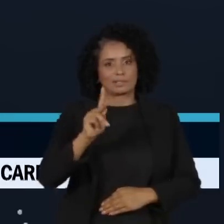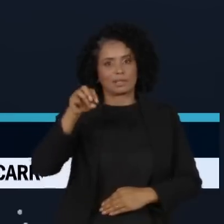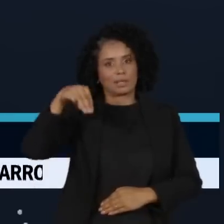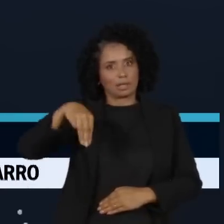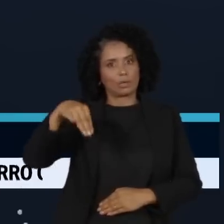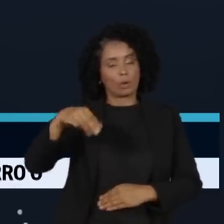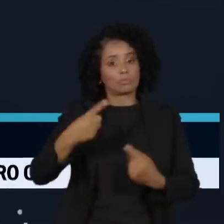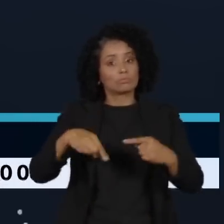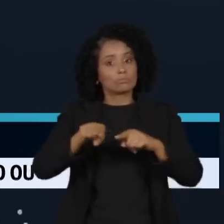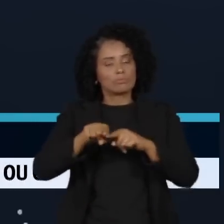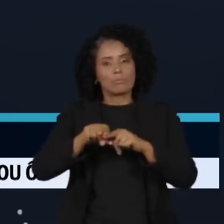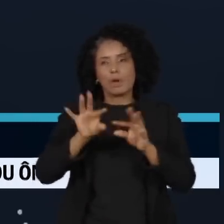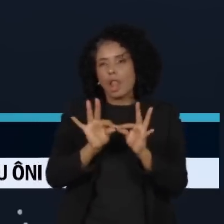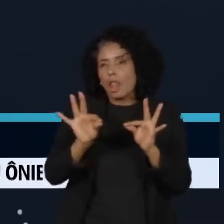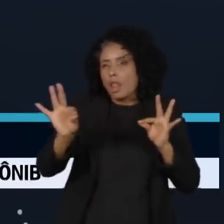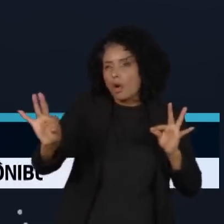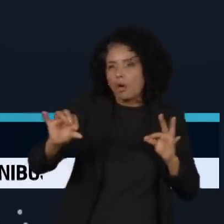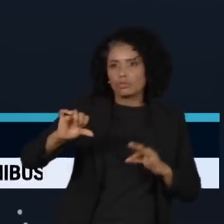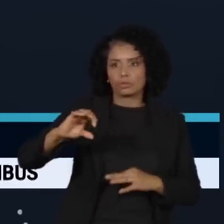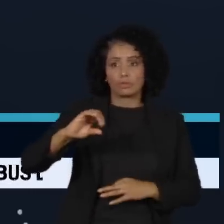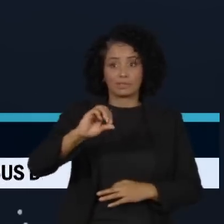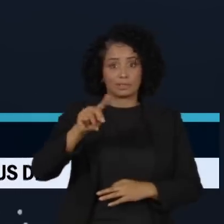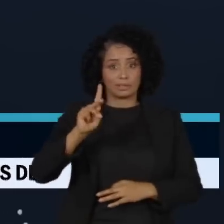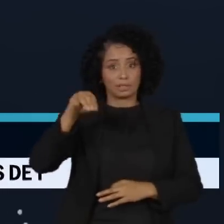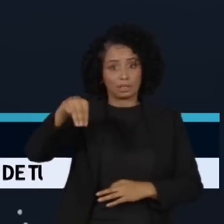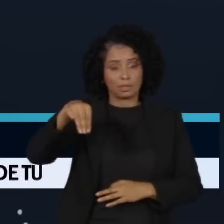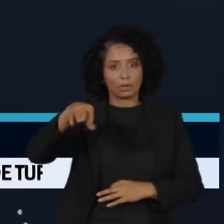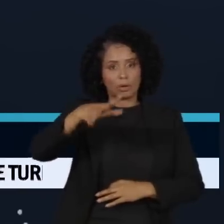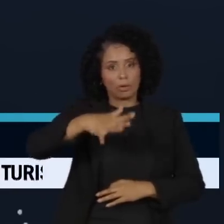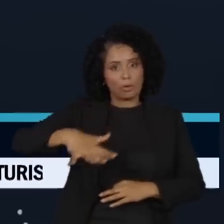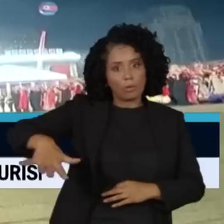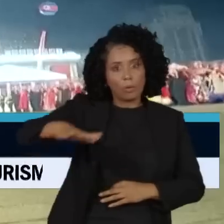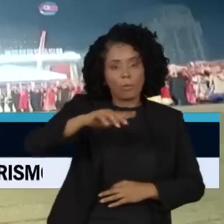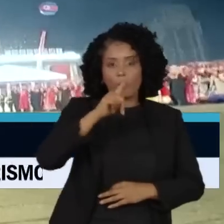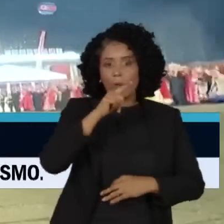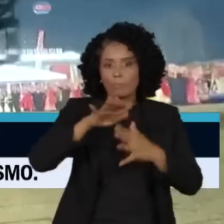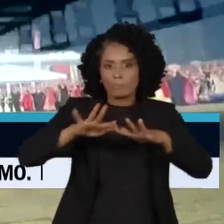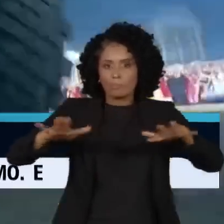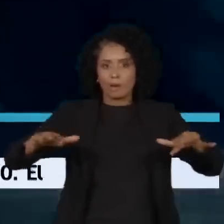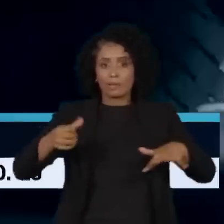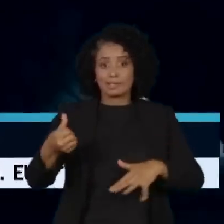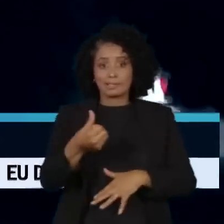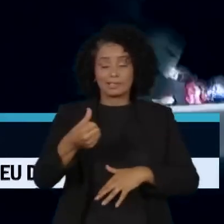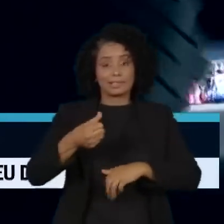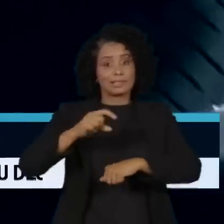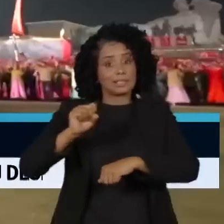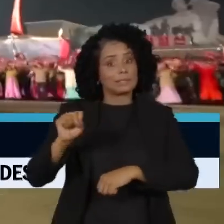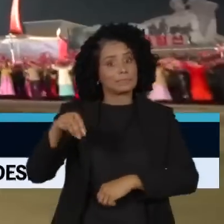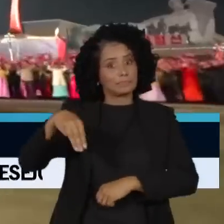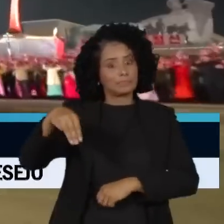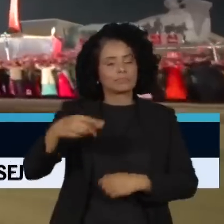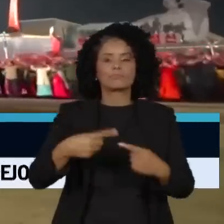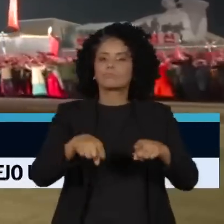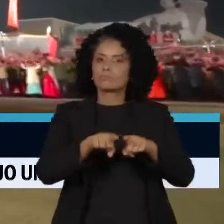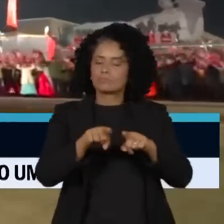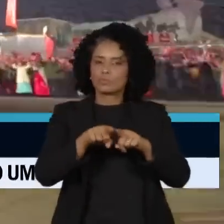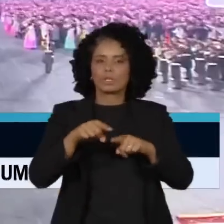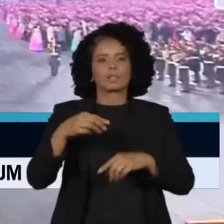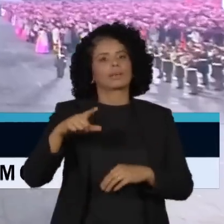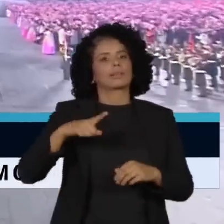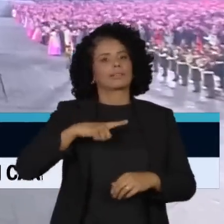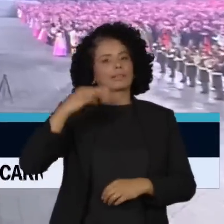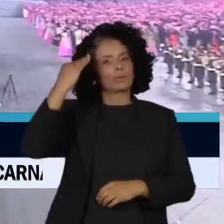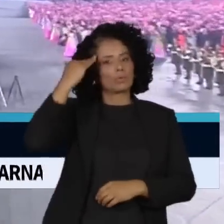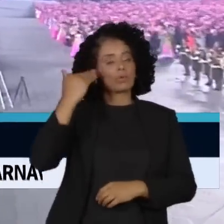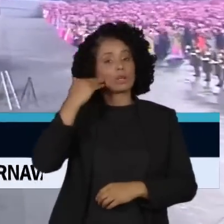uma distância de 900 quilômetros sobre o mar em 66 minutos. Especialistas do Estado-Maior da Coreia do Sul e da